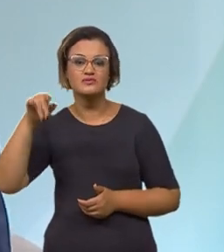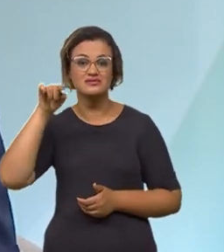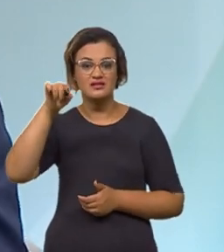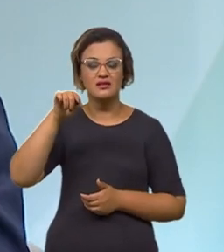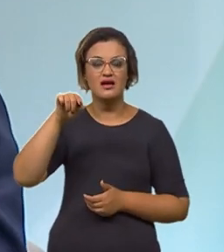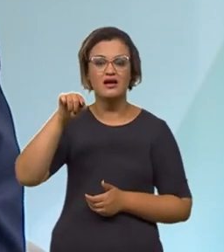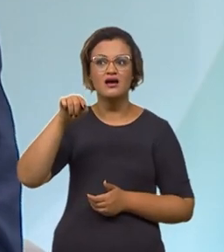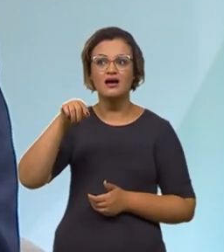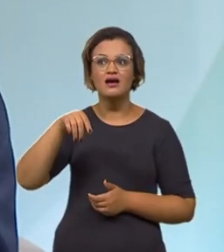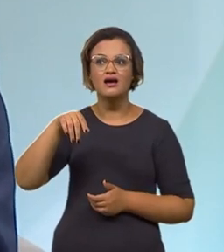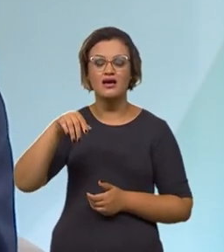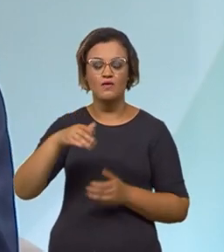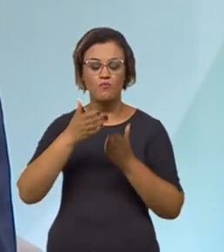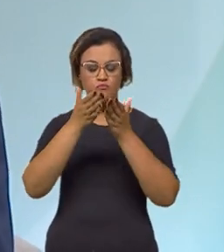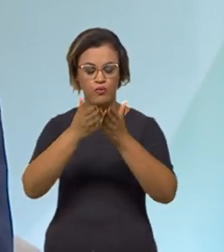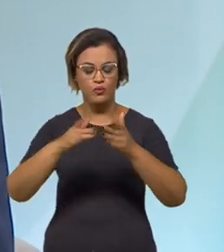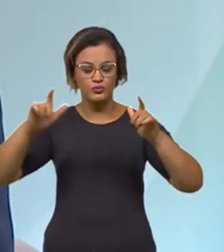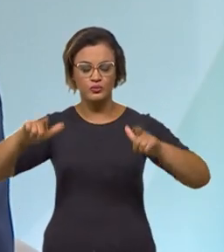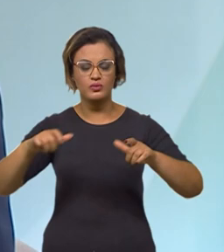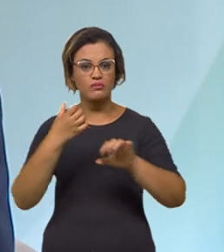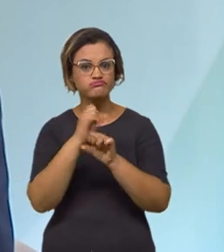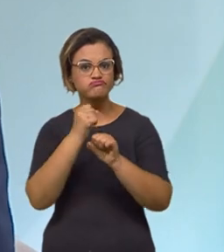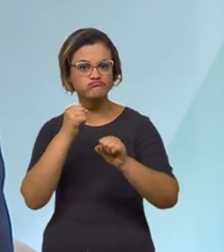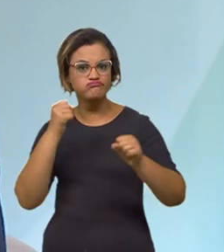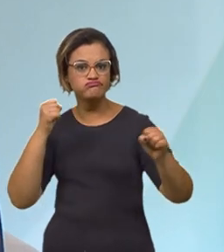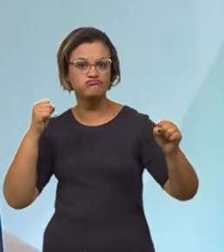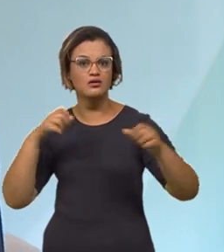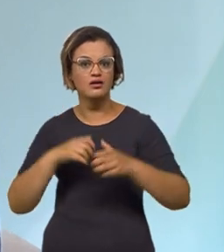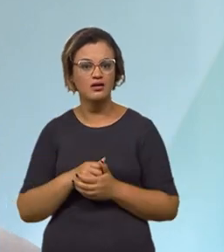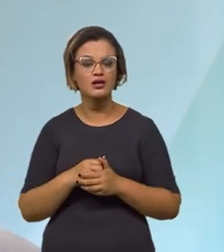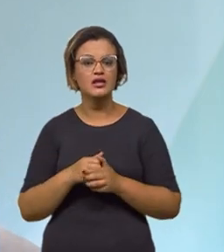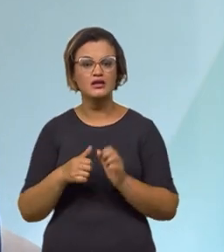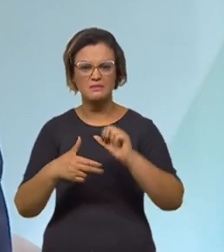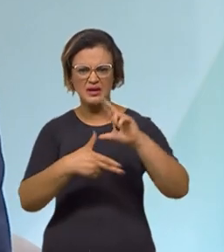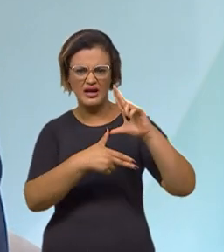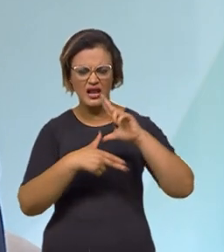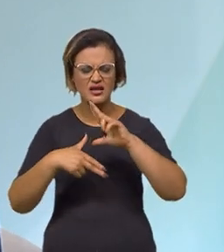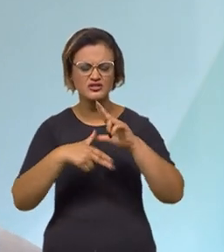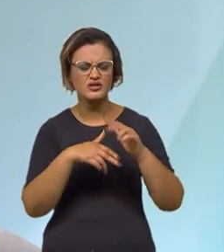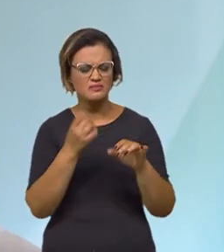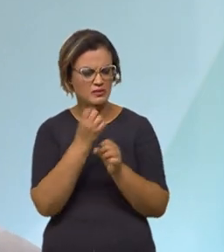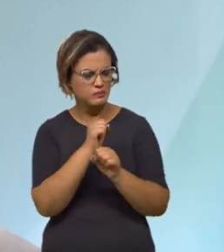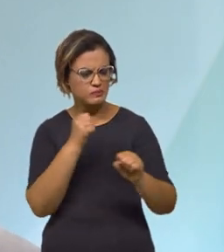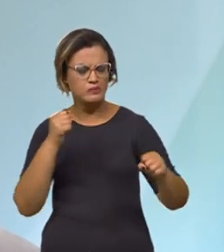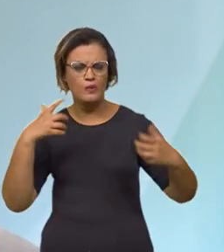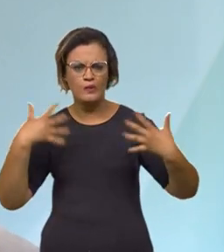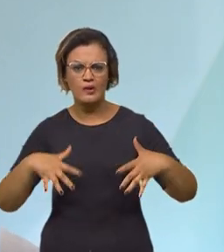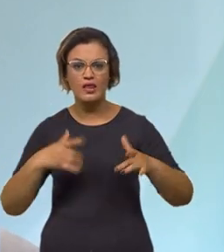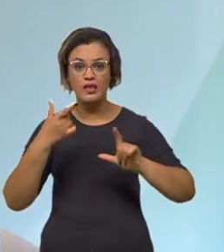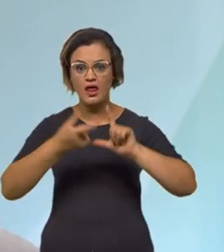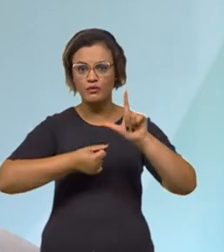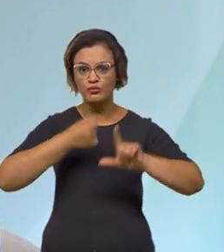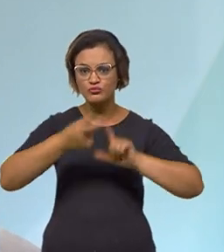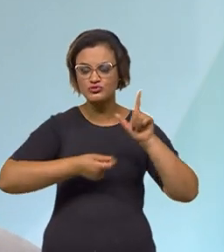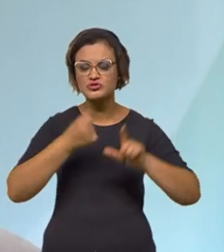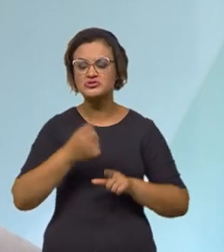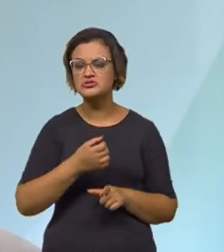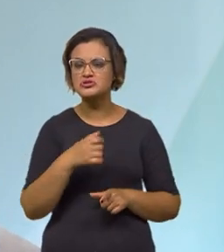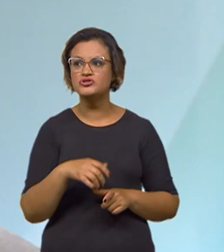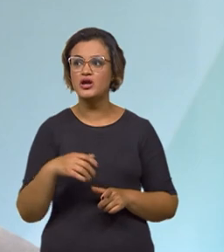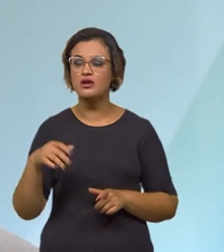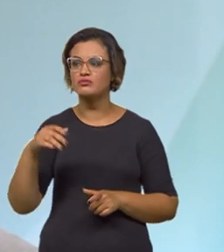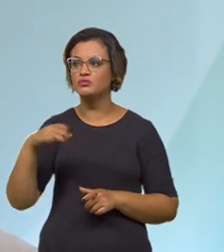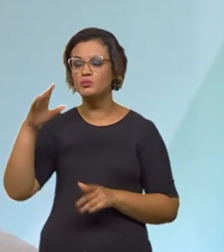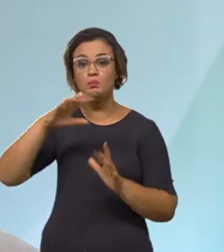porto do hemisfério sul. Não é só o maior porto da América Latina, mas é um grande hub logístico hoje para o país, para o mundo,